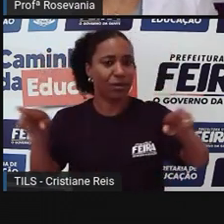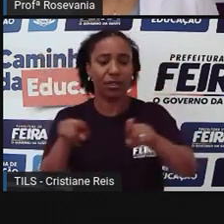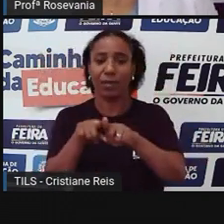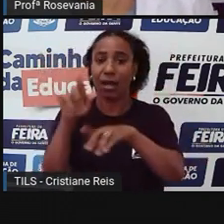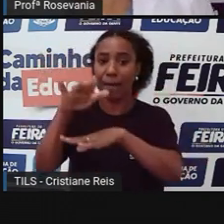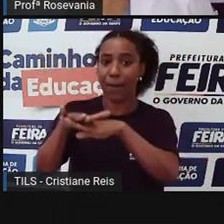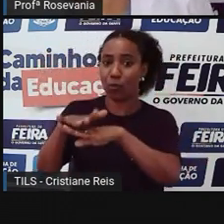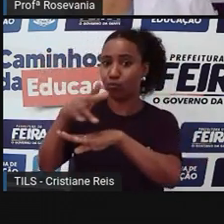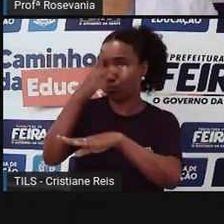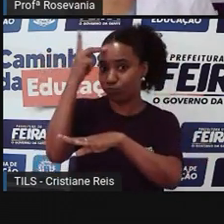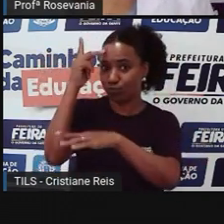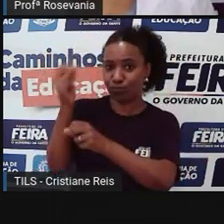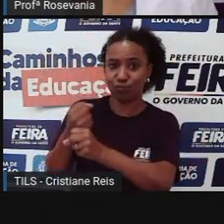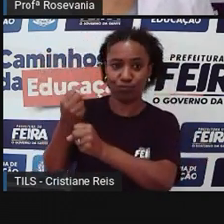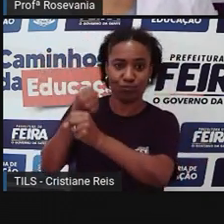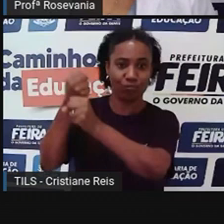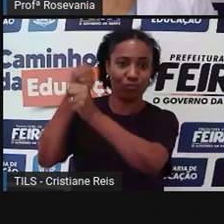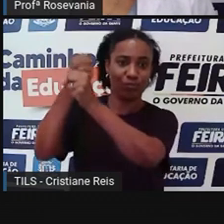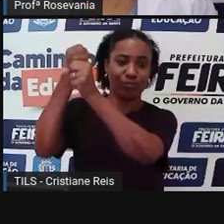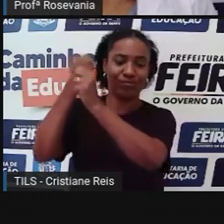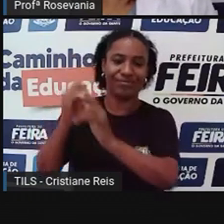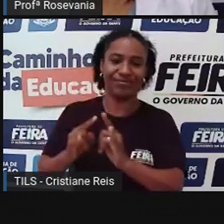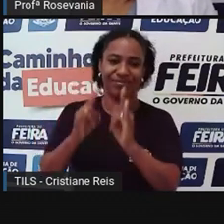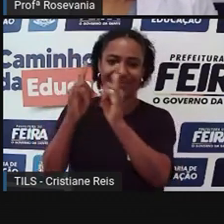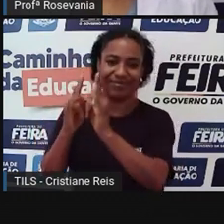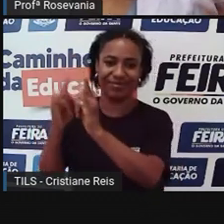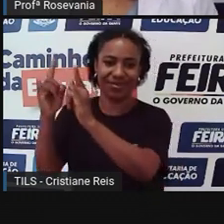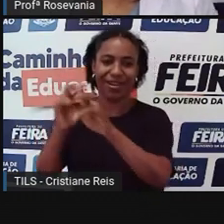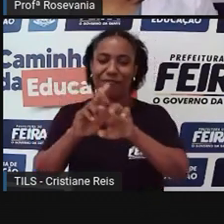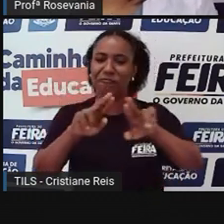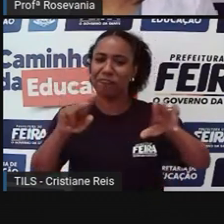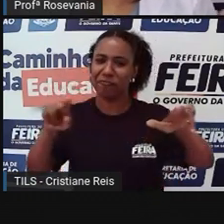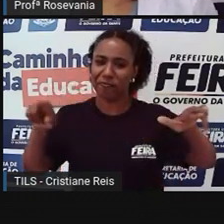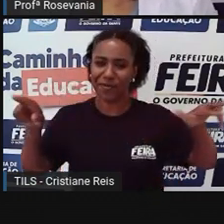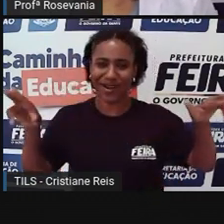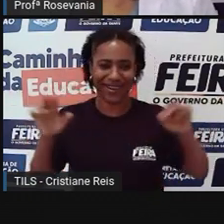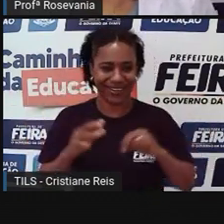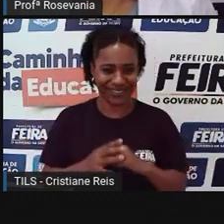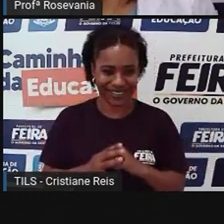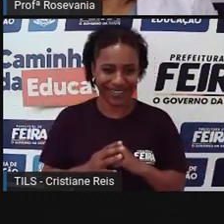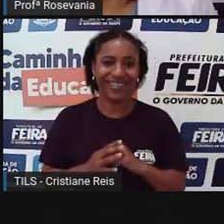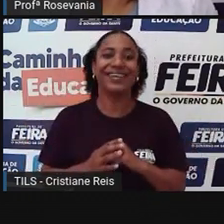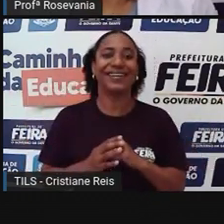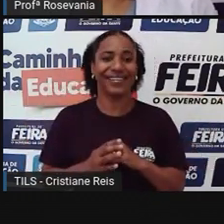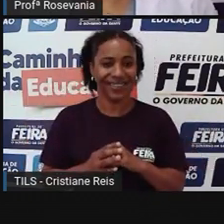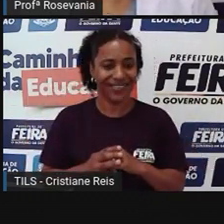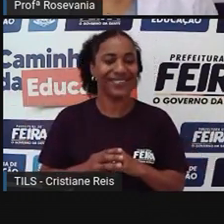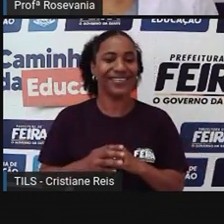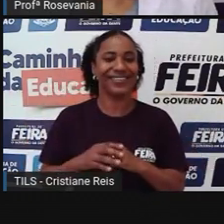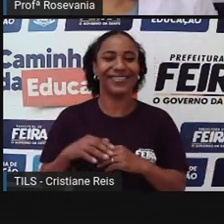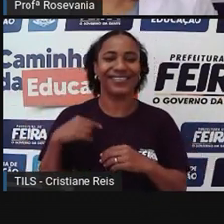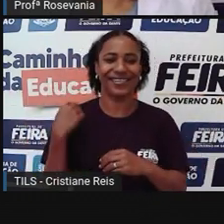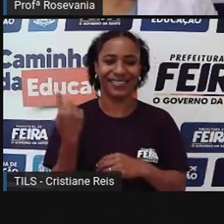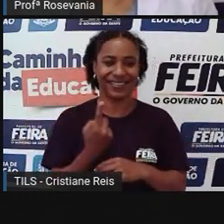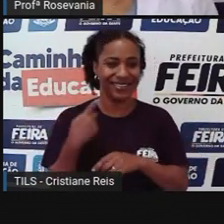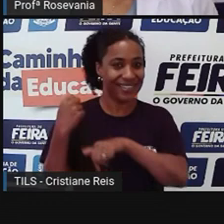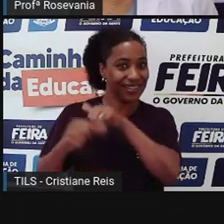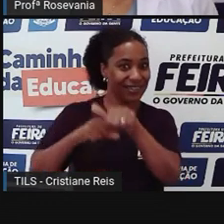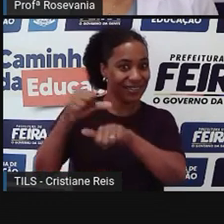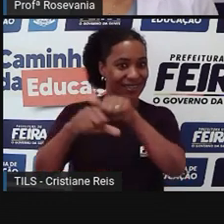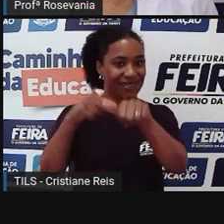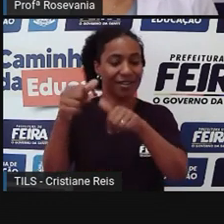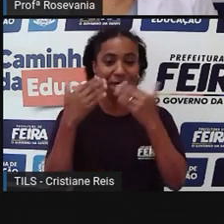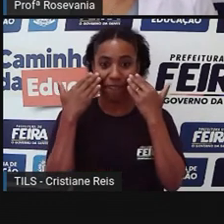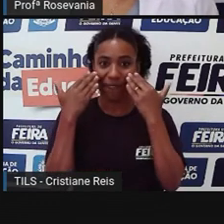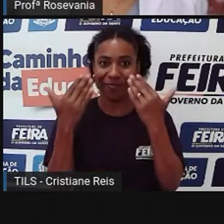naturais e muitos elementos também, né, construídos pelo homem, que a gente vai transformando aí ao longo desse tempo. Então, vamos ver o que é que a gente vai